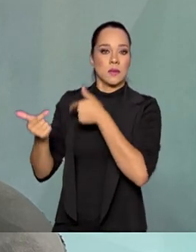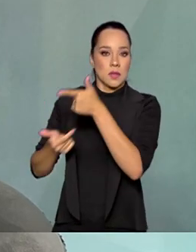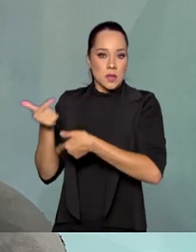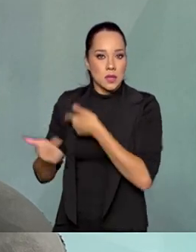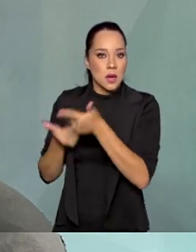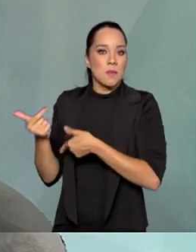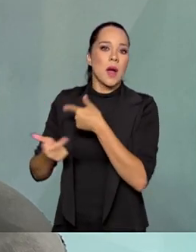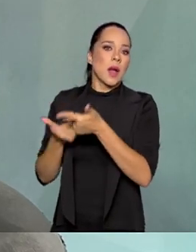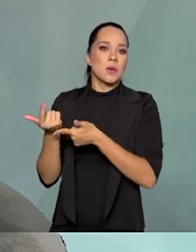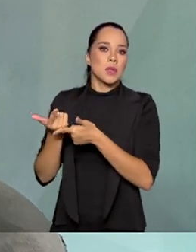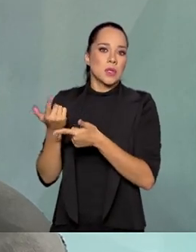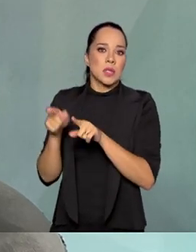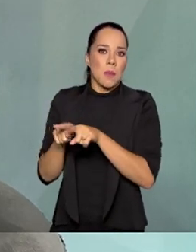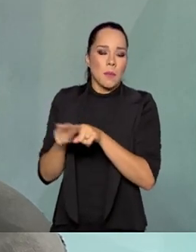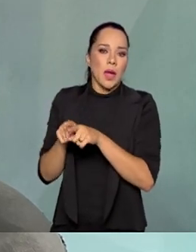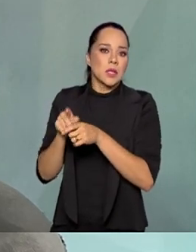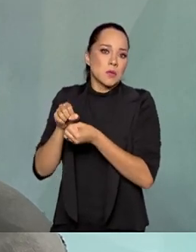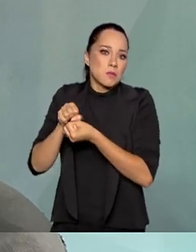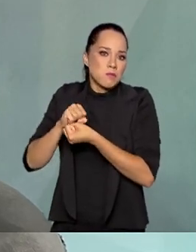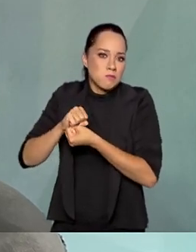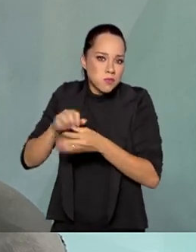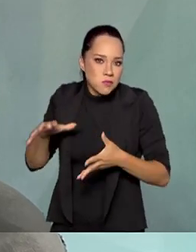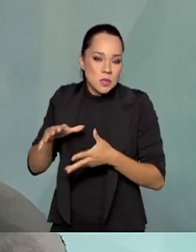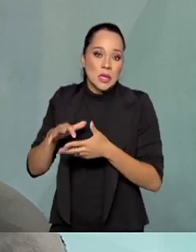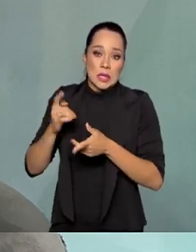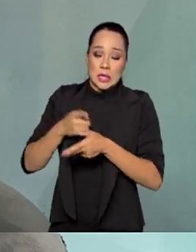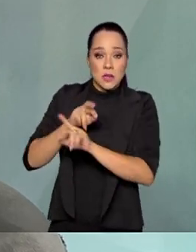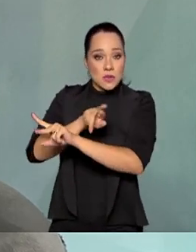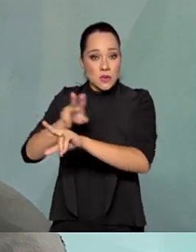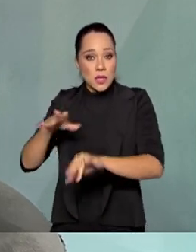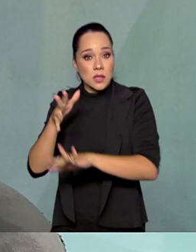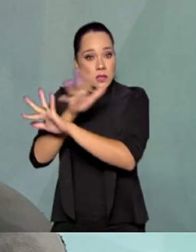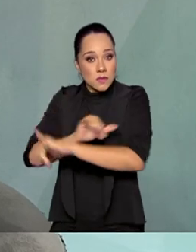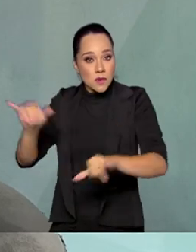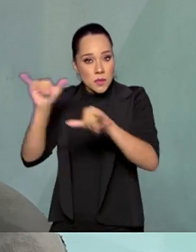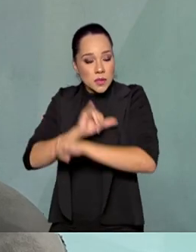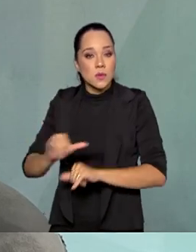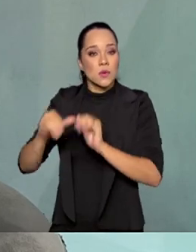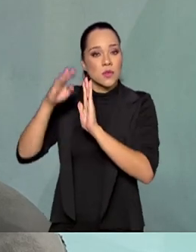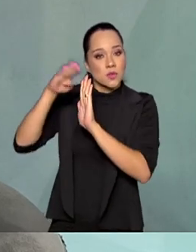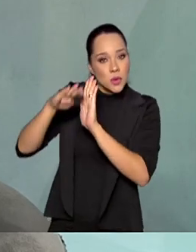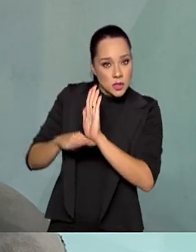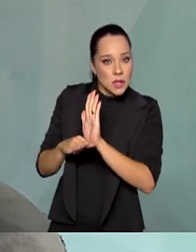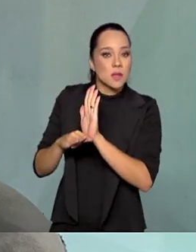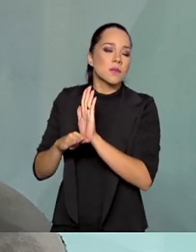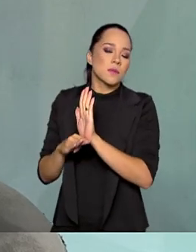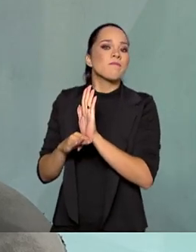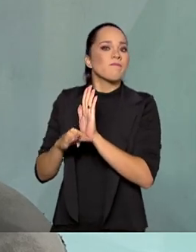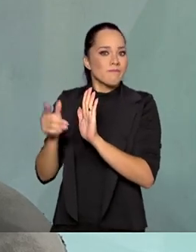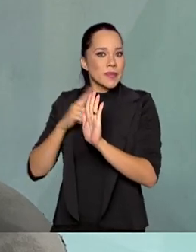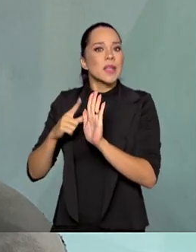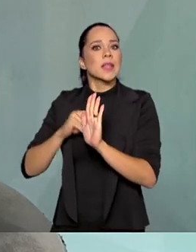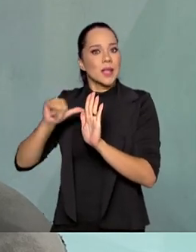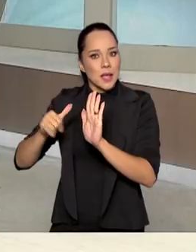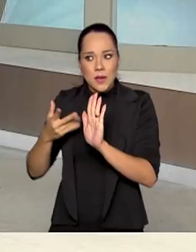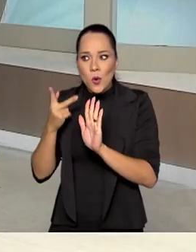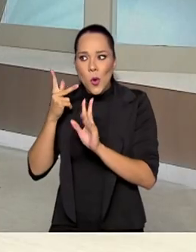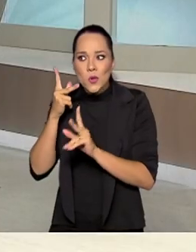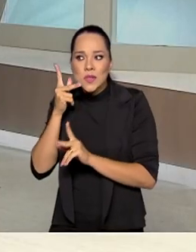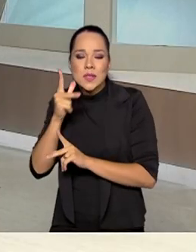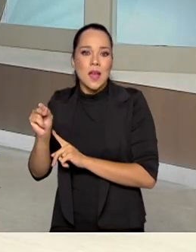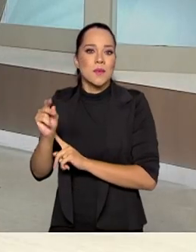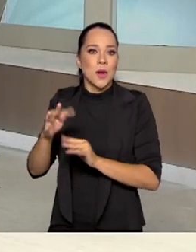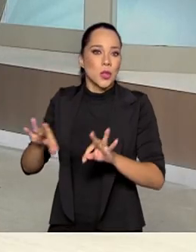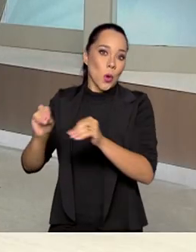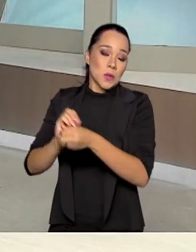teledestruição. Então, existe um intercâmbio de informações e de procedimentos operacionais que leva um ganho para todos. Então, o